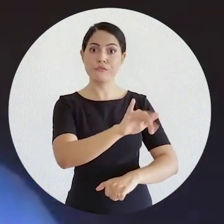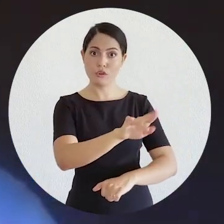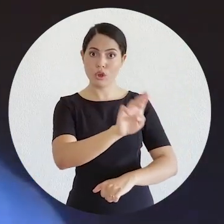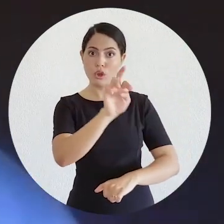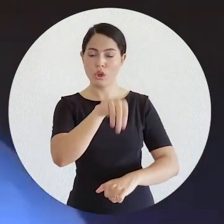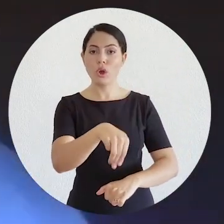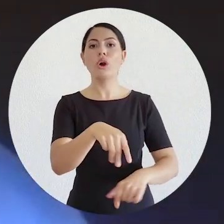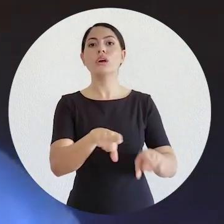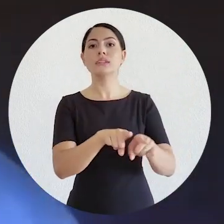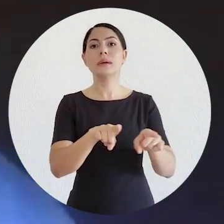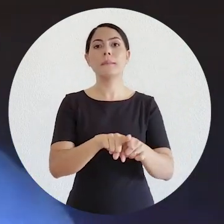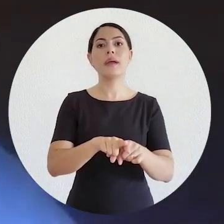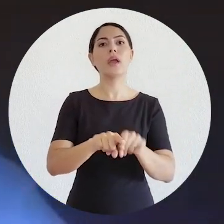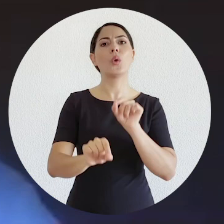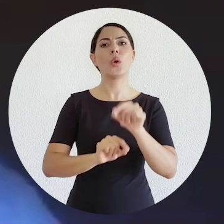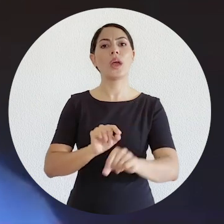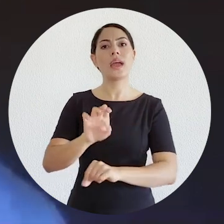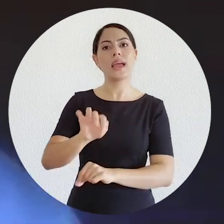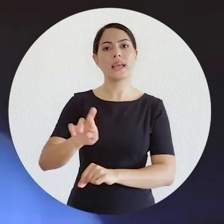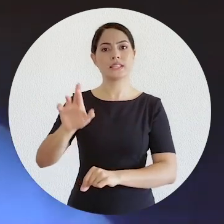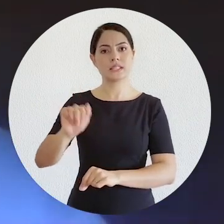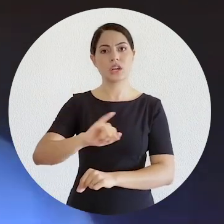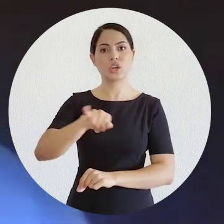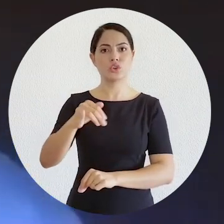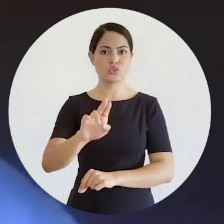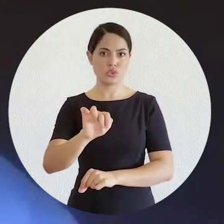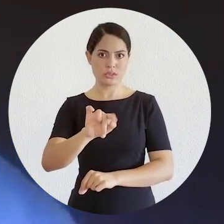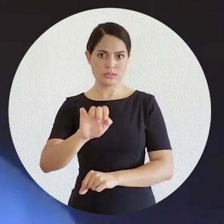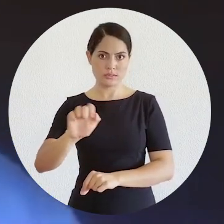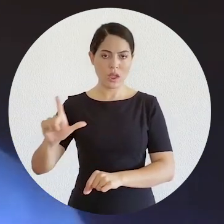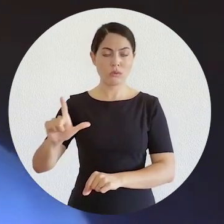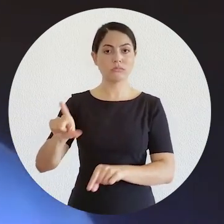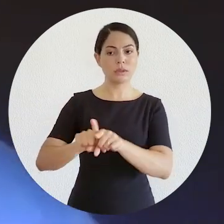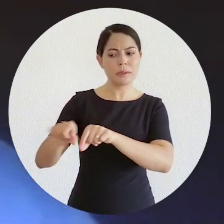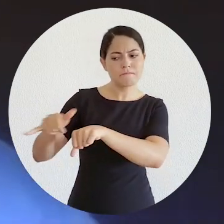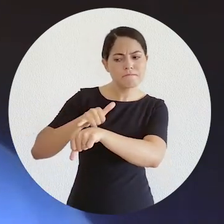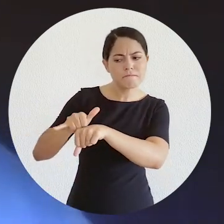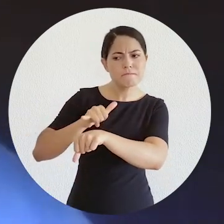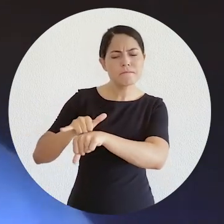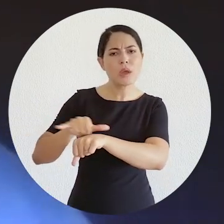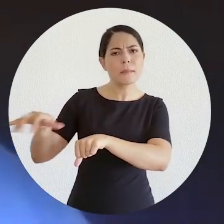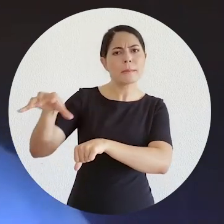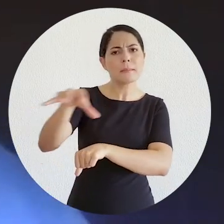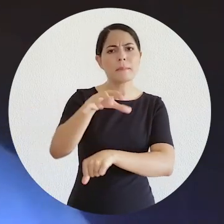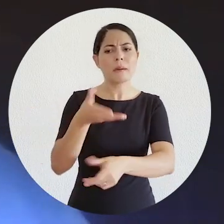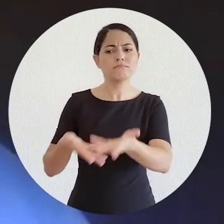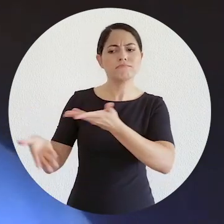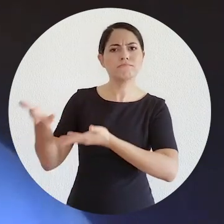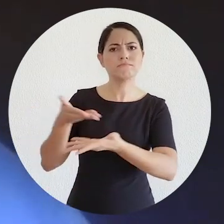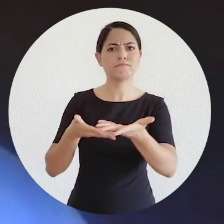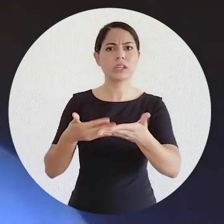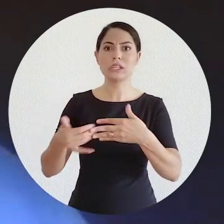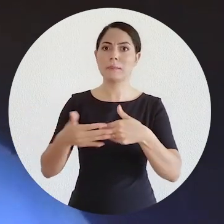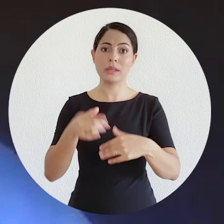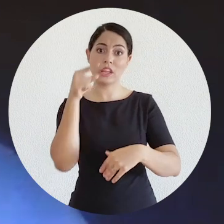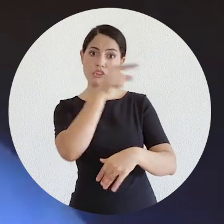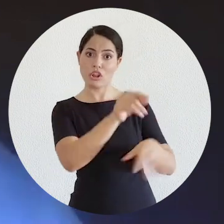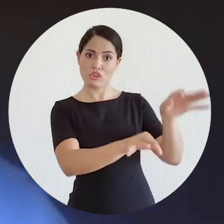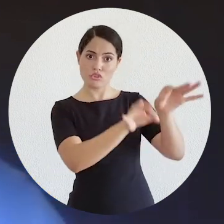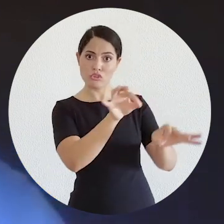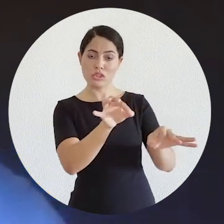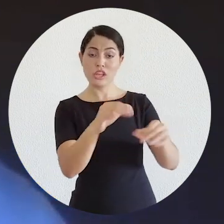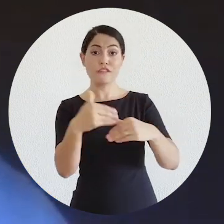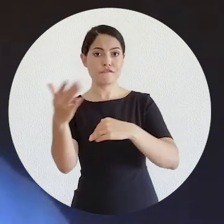tribunais, dos fóruns, quanto também extrajudicial. Então, fica realmente a incumbência aí com o advogado de direcionar